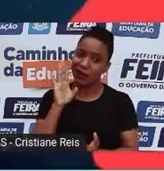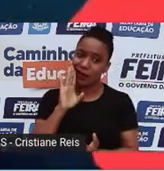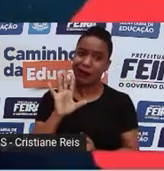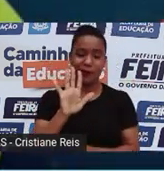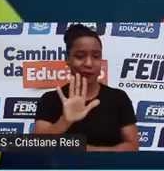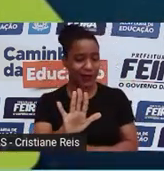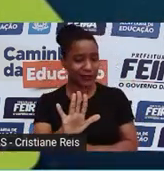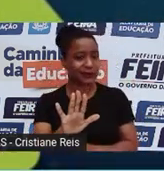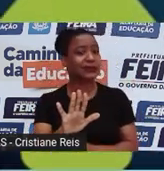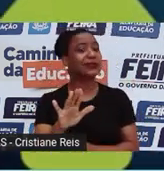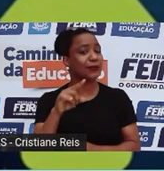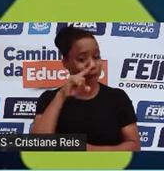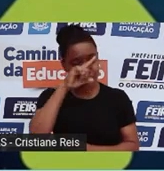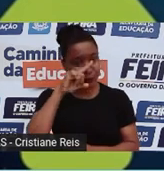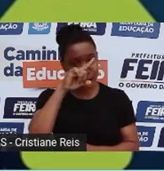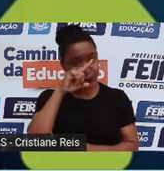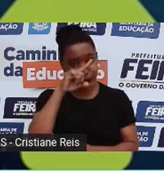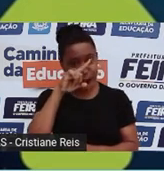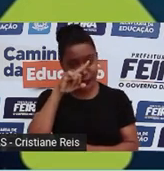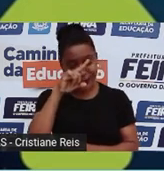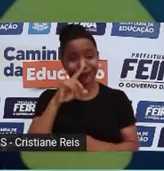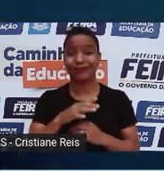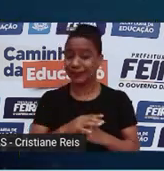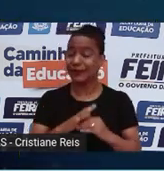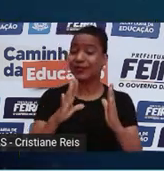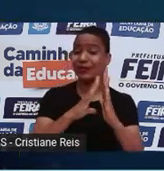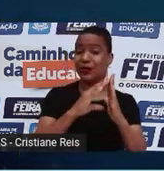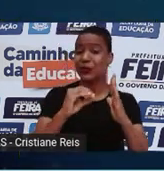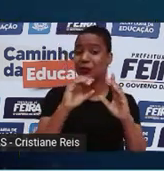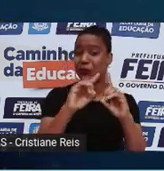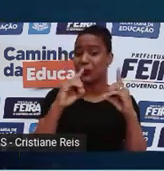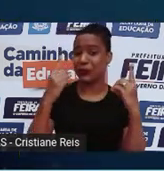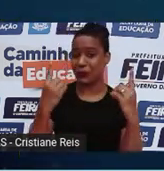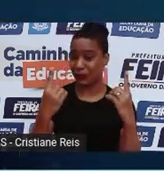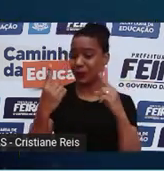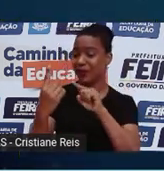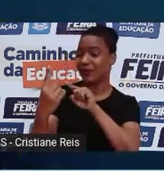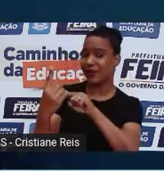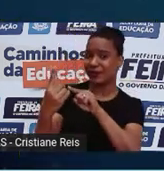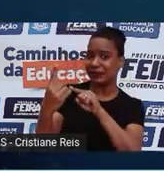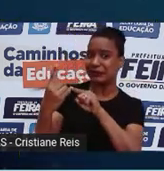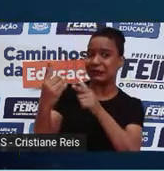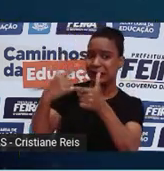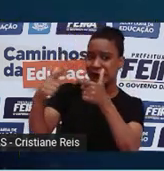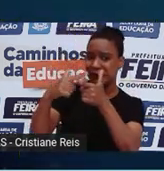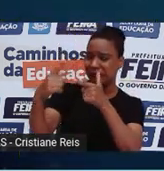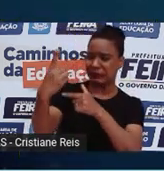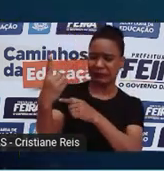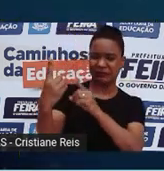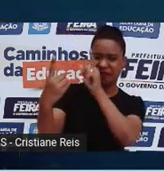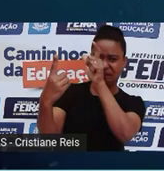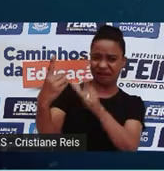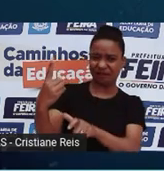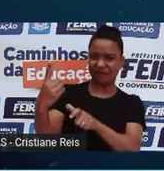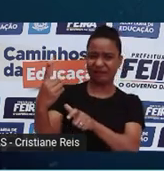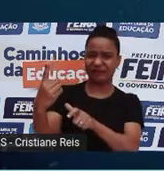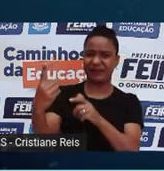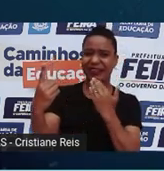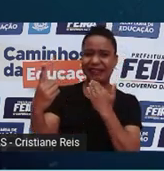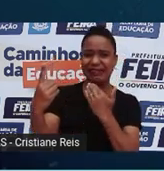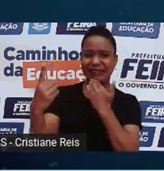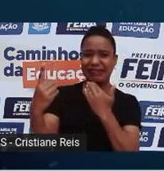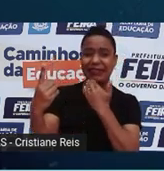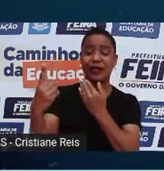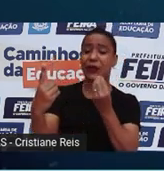clone nascesse com um defeito, o que seria feito? Simplesmente descartá-lo? E se desse algum problema nas futuras gerações desse clone?